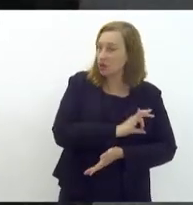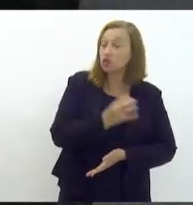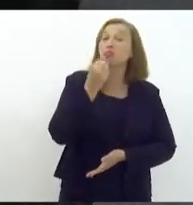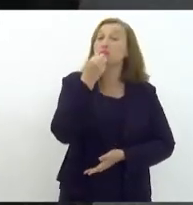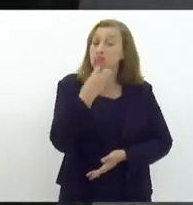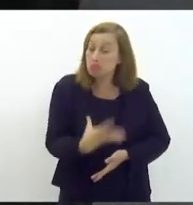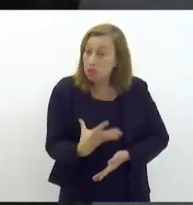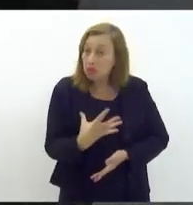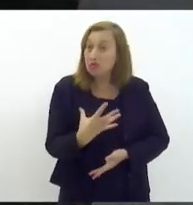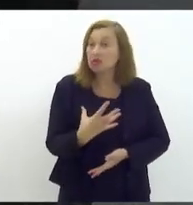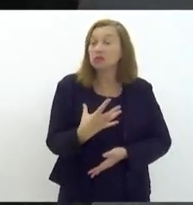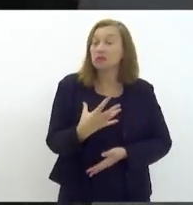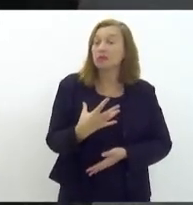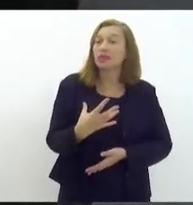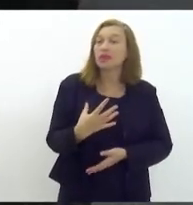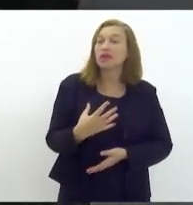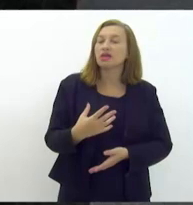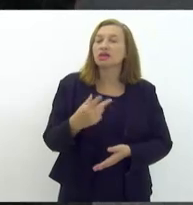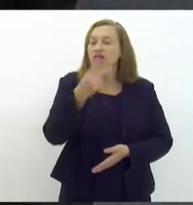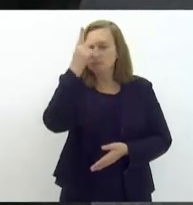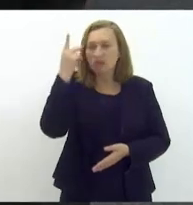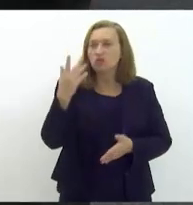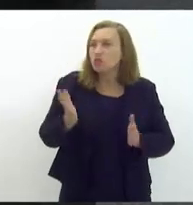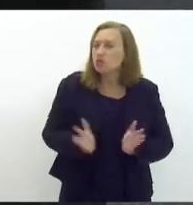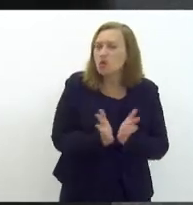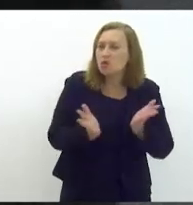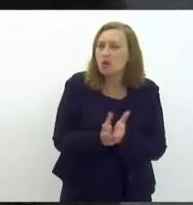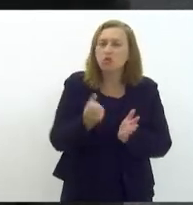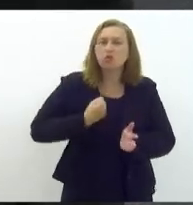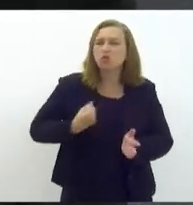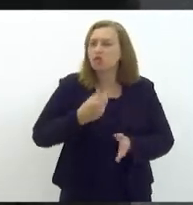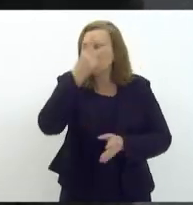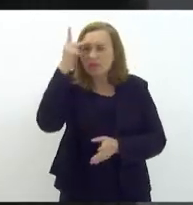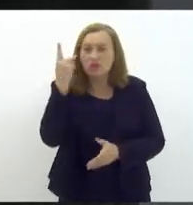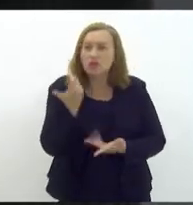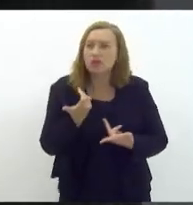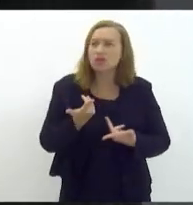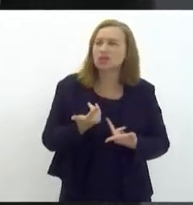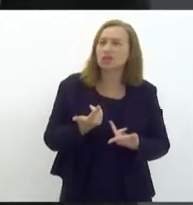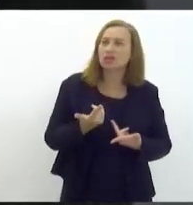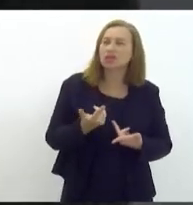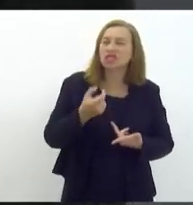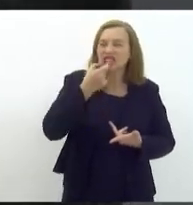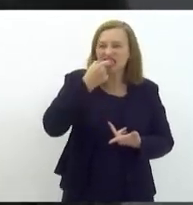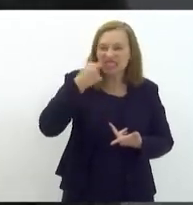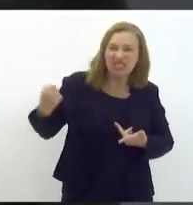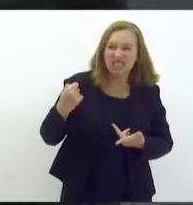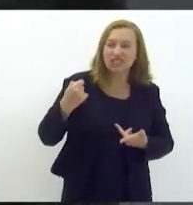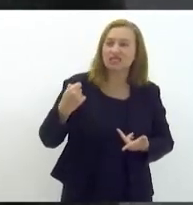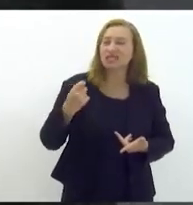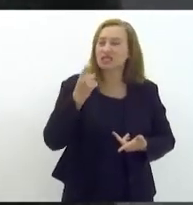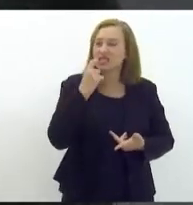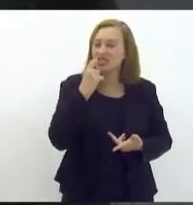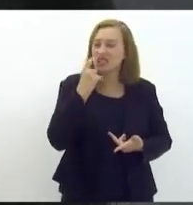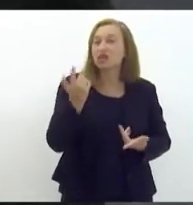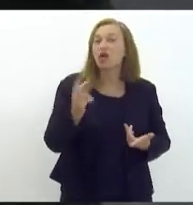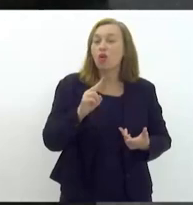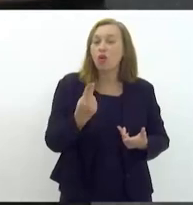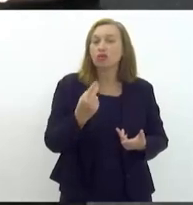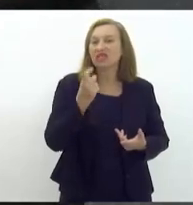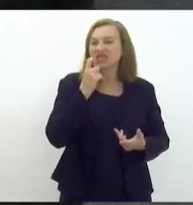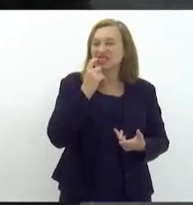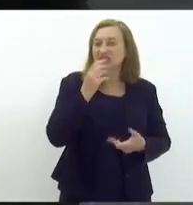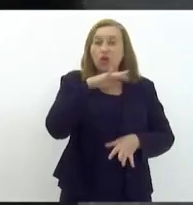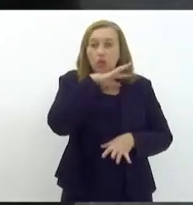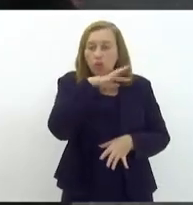é muito boa, sobretudo para o pessoal pobre. O número de pessoas que arranca dente, ou que tem dente bichado, careado,